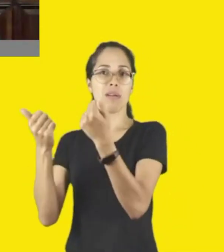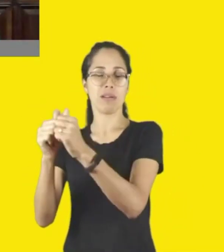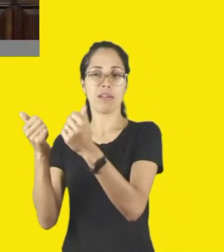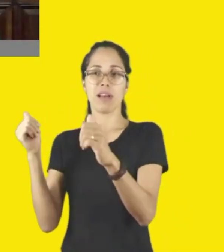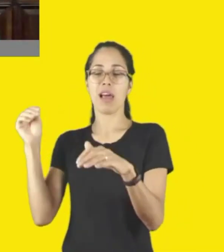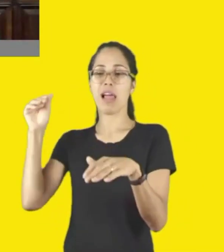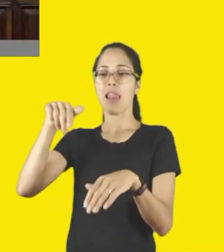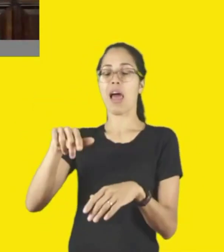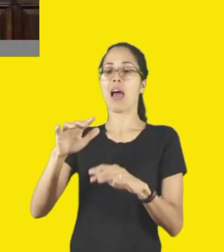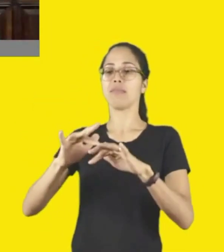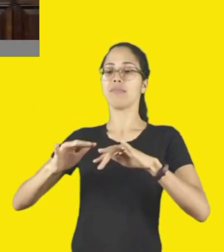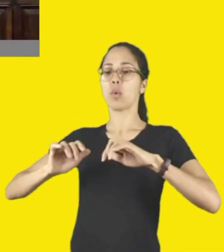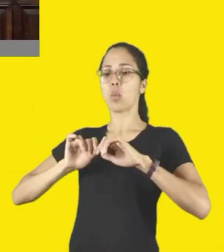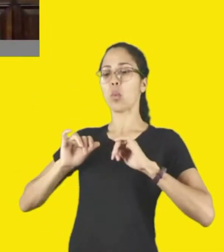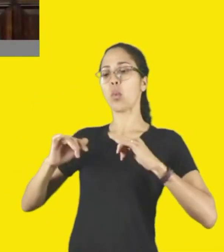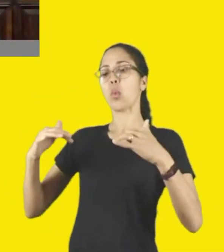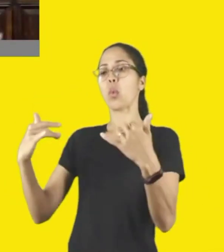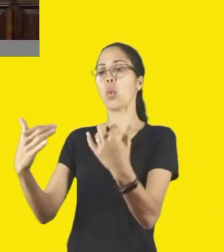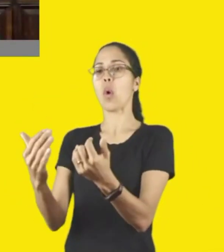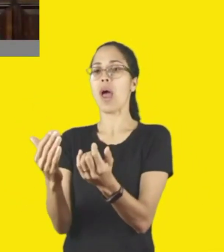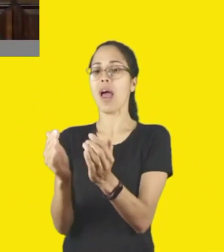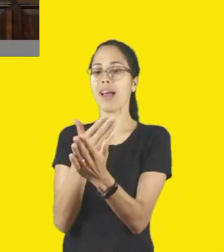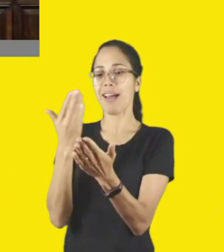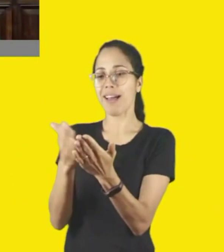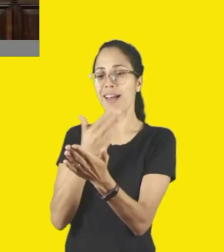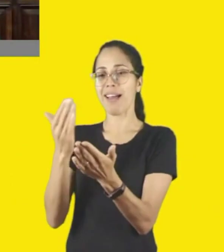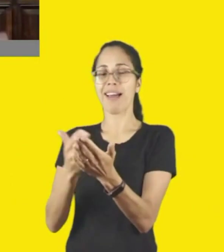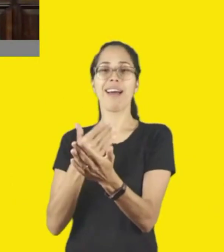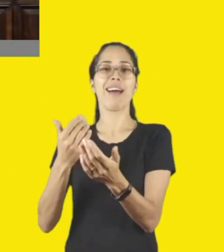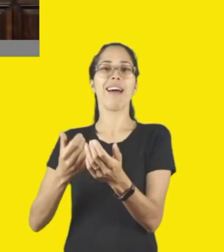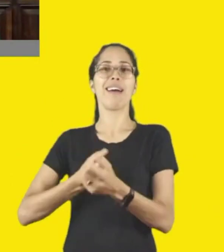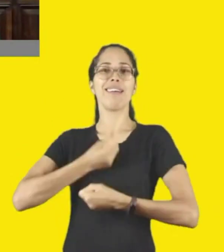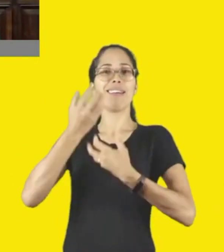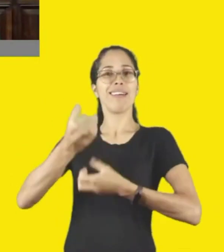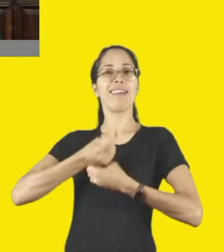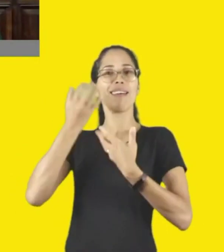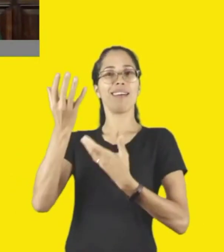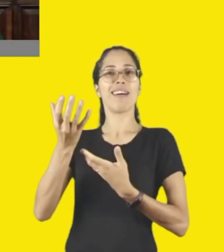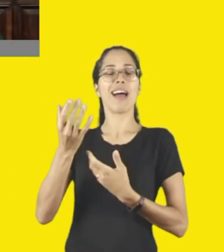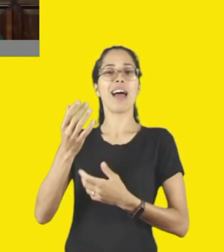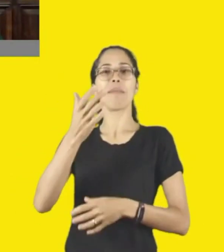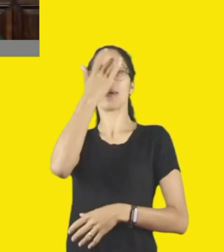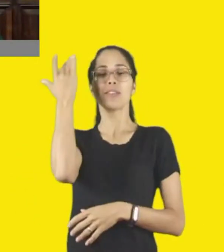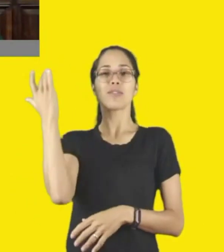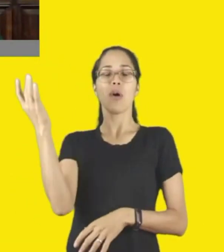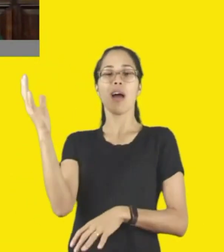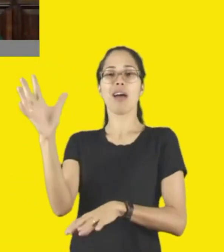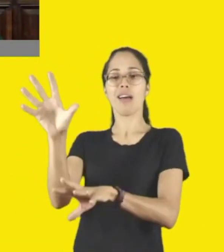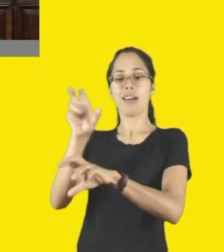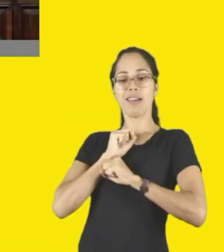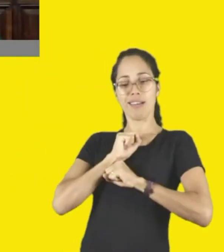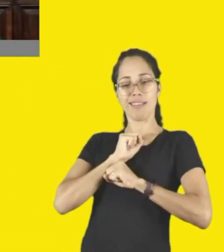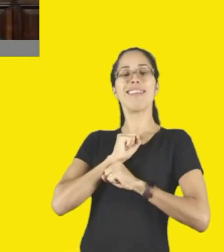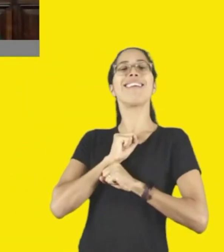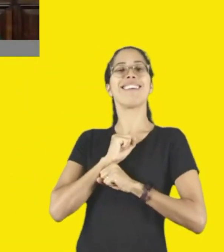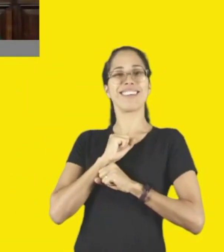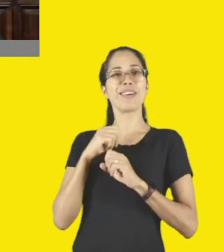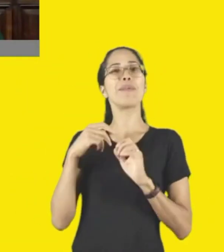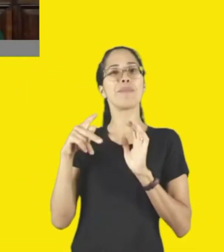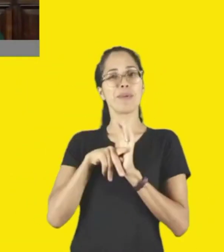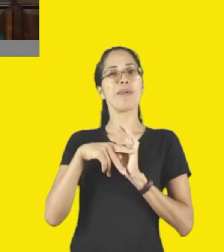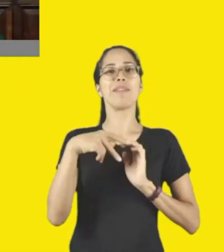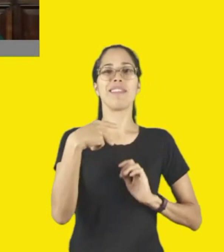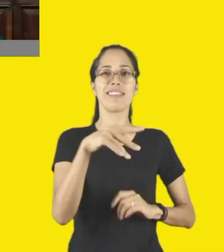transitando naquilo e realmente se empoderando e se apropriando daquilo que é delas, porque a cidade